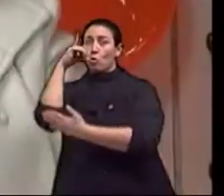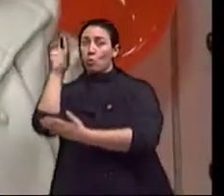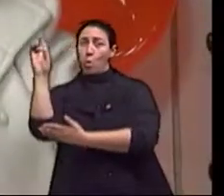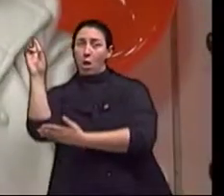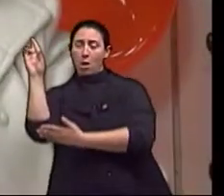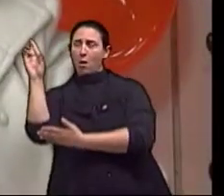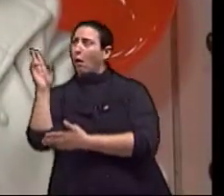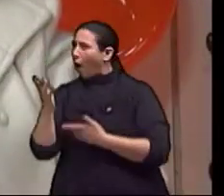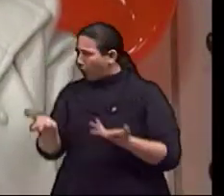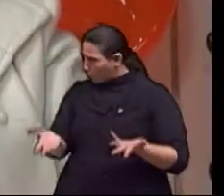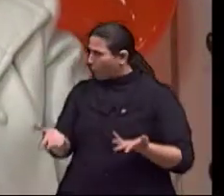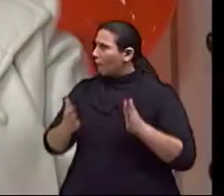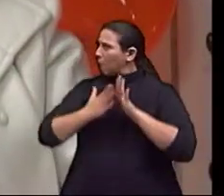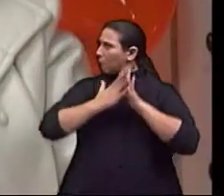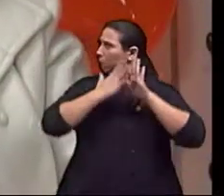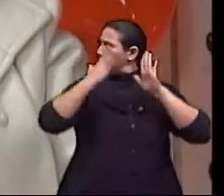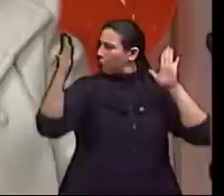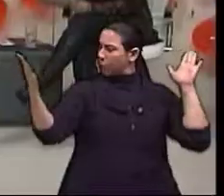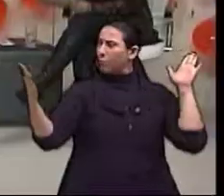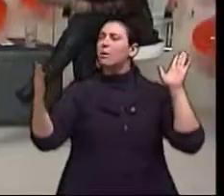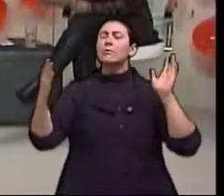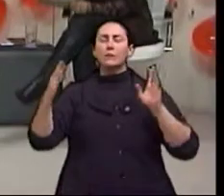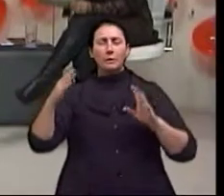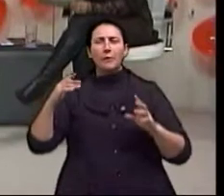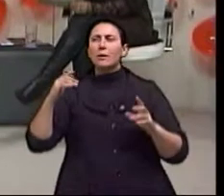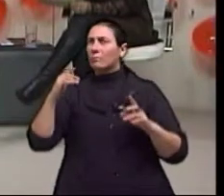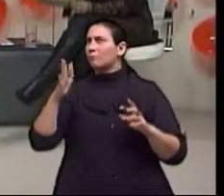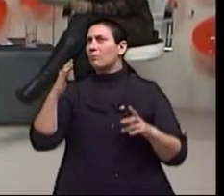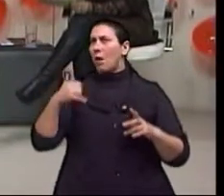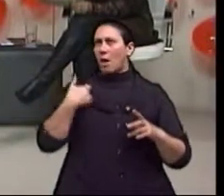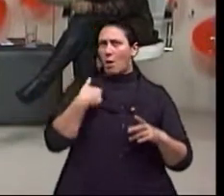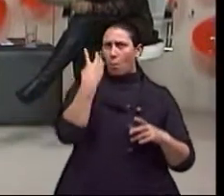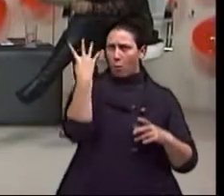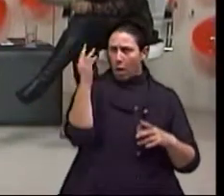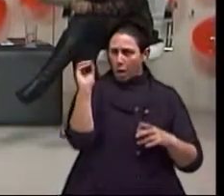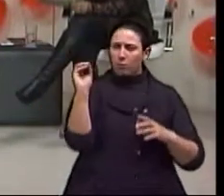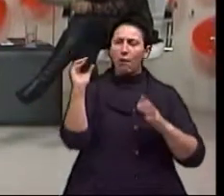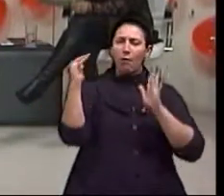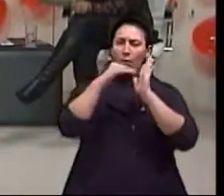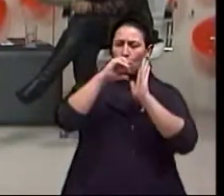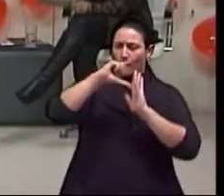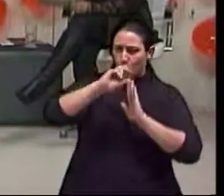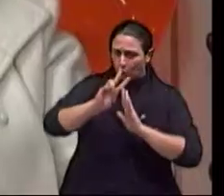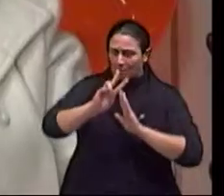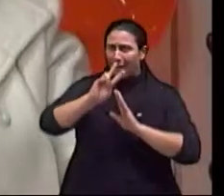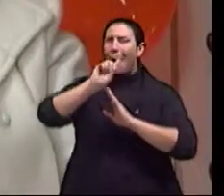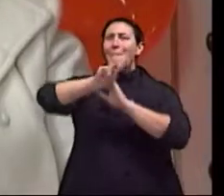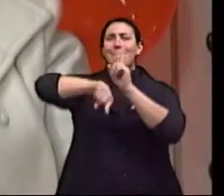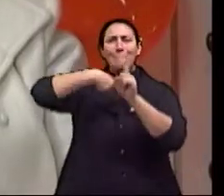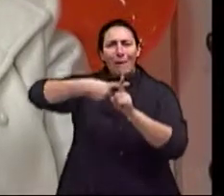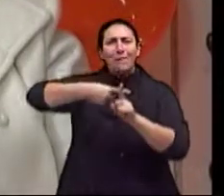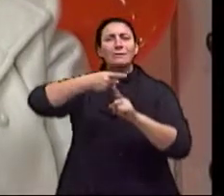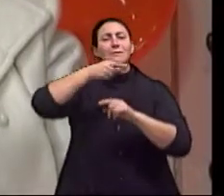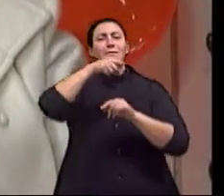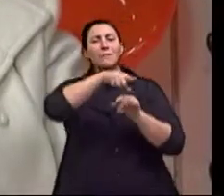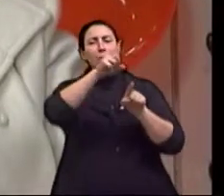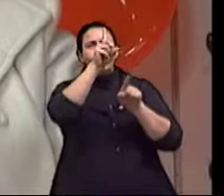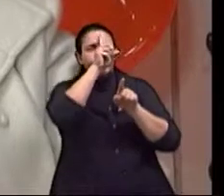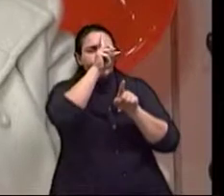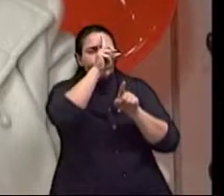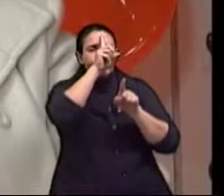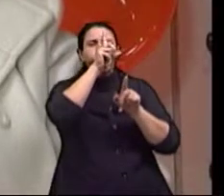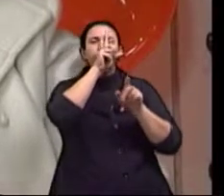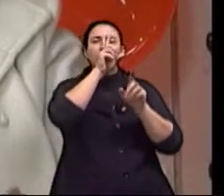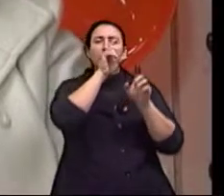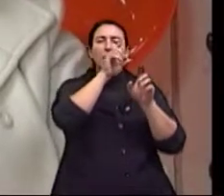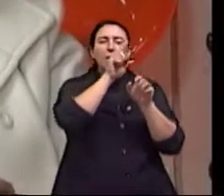Ah, mas então foi uma faixa extensa mesmo. Extensa. Assim como idade, de 40 a 92. A 92. E fez com que a gente pudesse